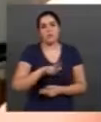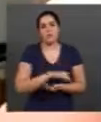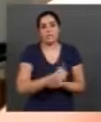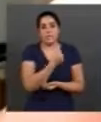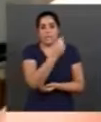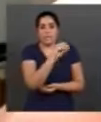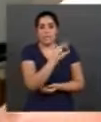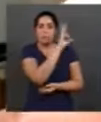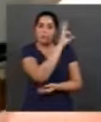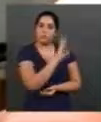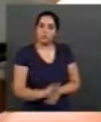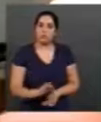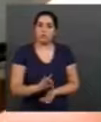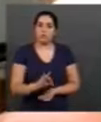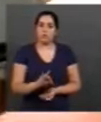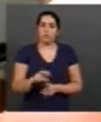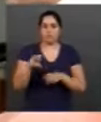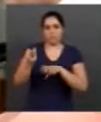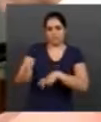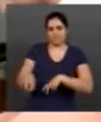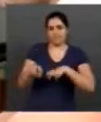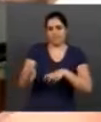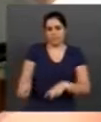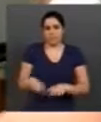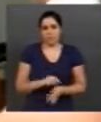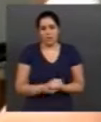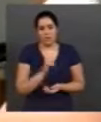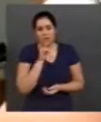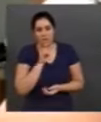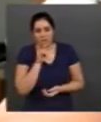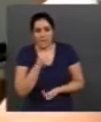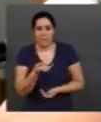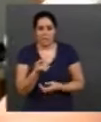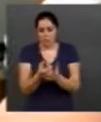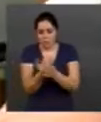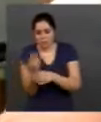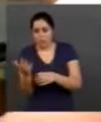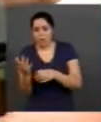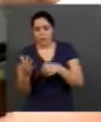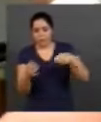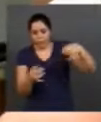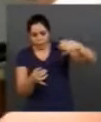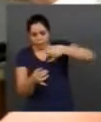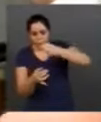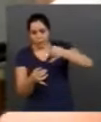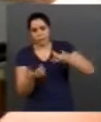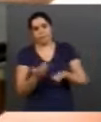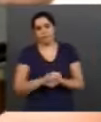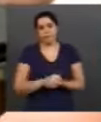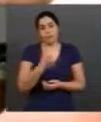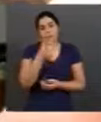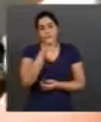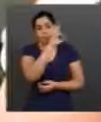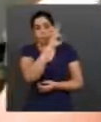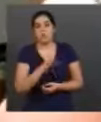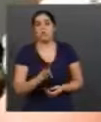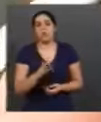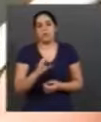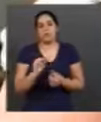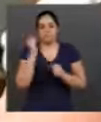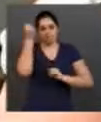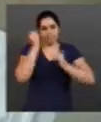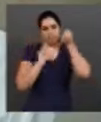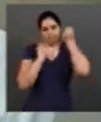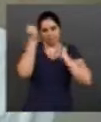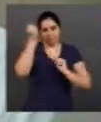é consumida na área rural, por exemplo, com irrigação e pecuária. E 20% da água é utilizada na atividade industrial.